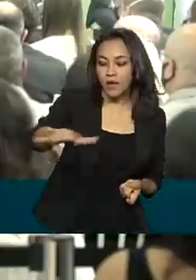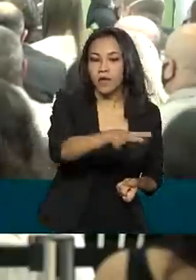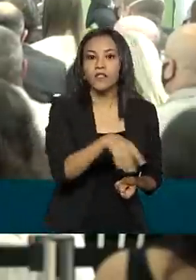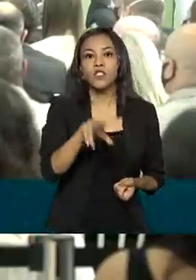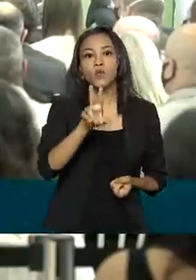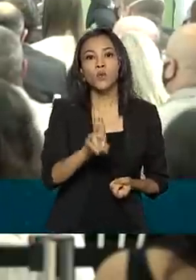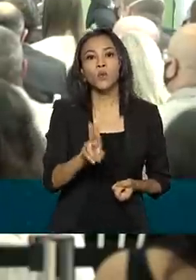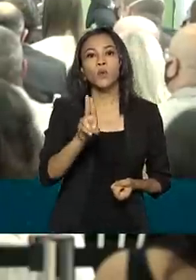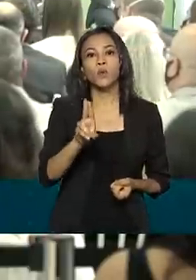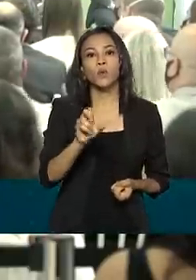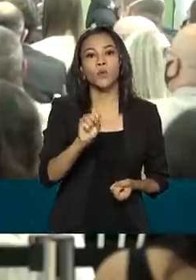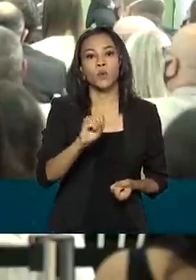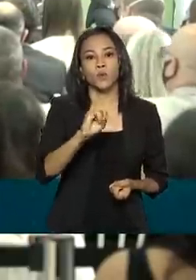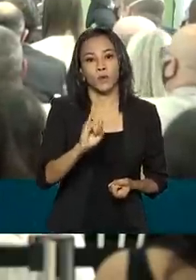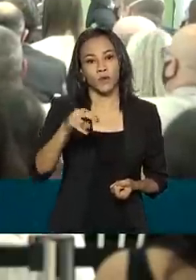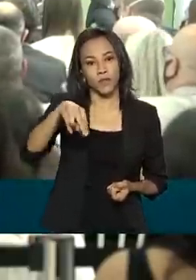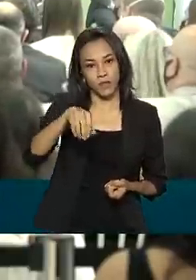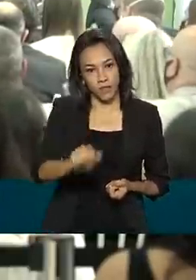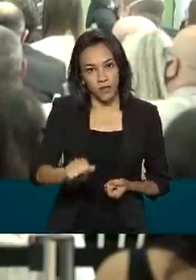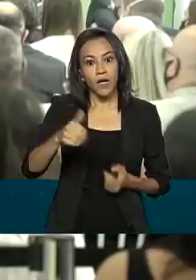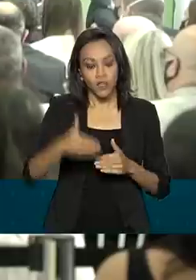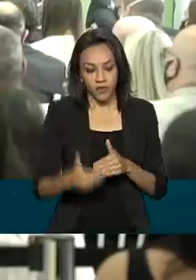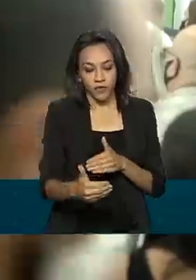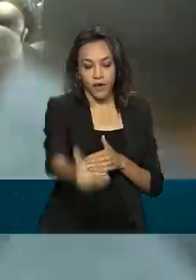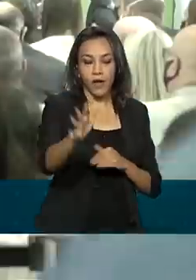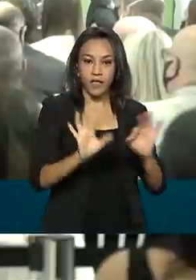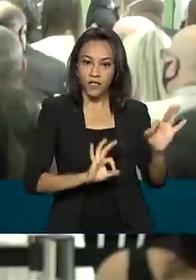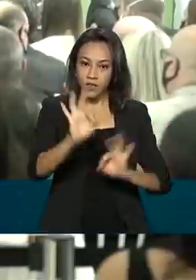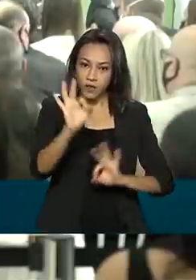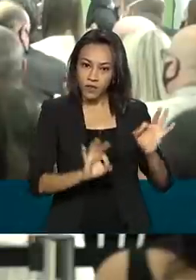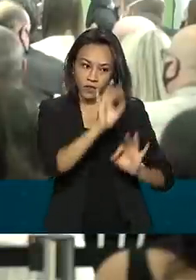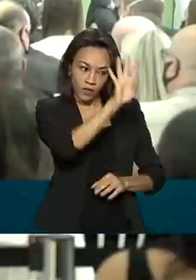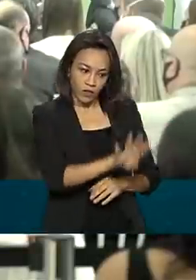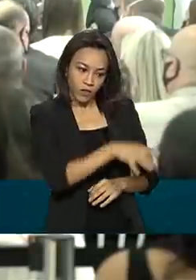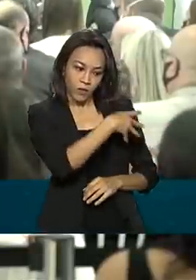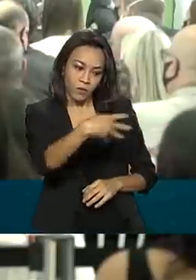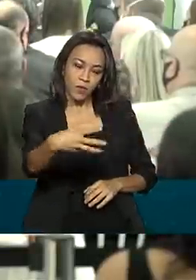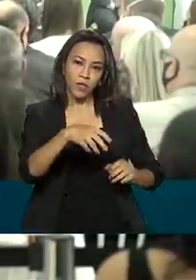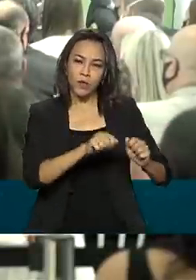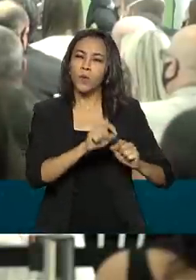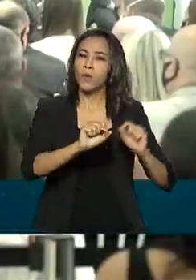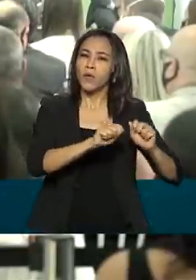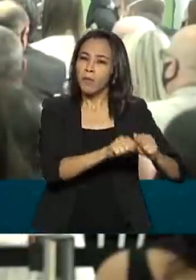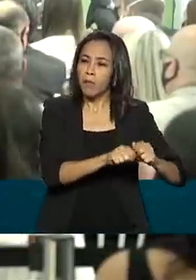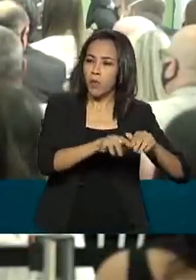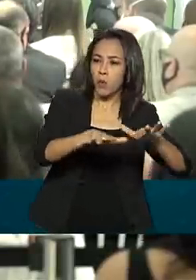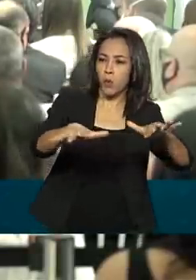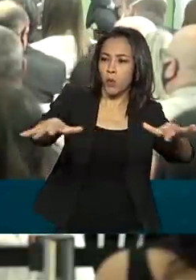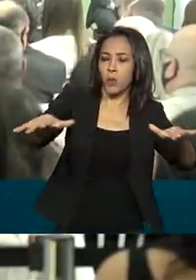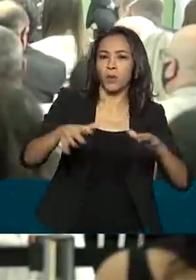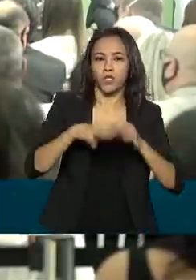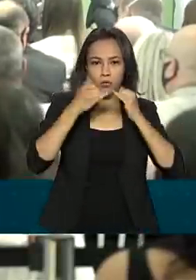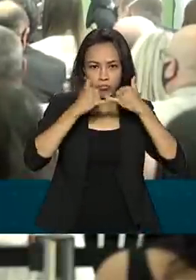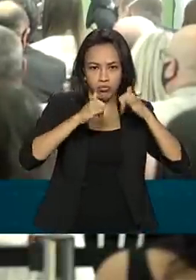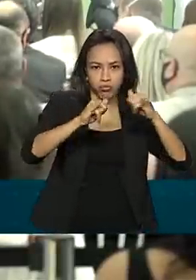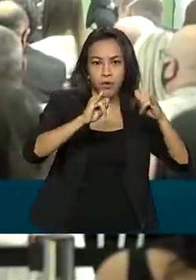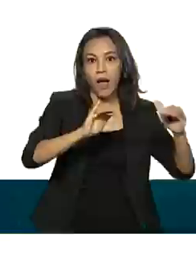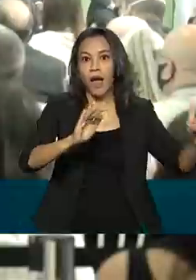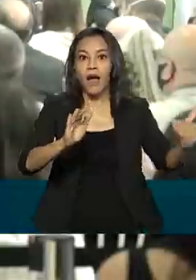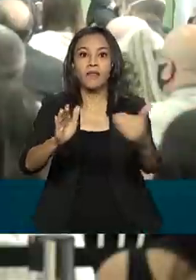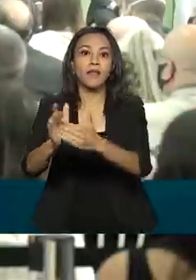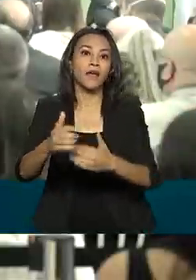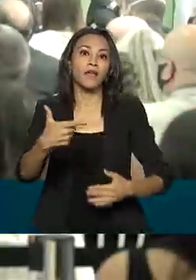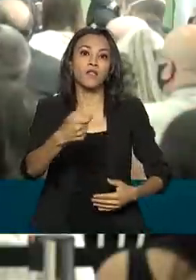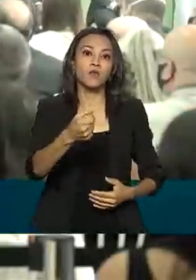anunciando agora no nosso plano decenal de expansão de energia, mais uma usina nuclear até 2030,